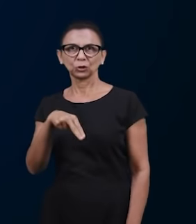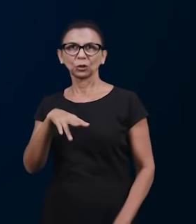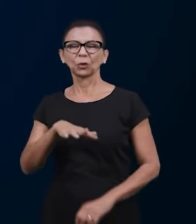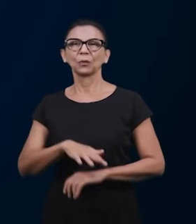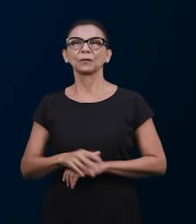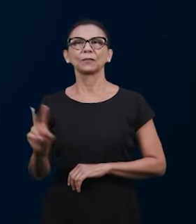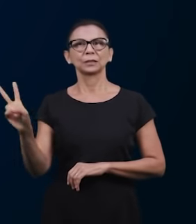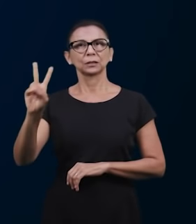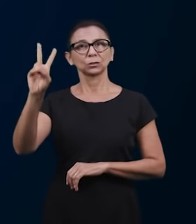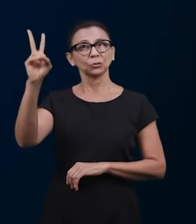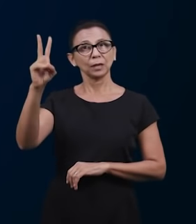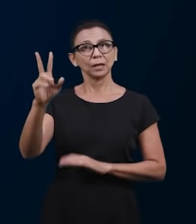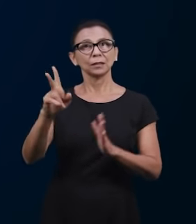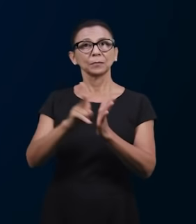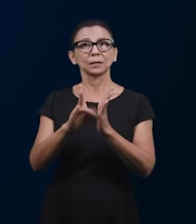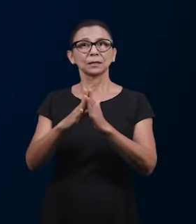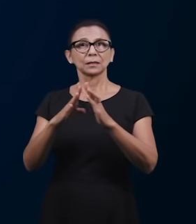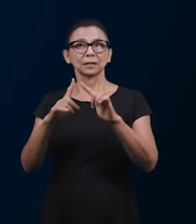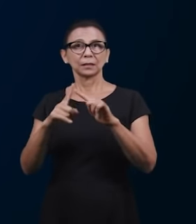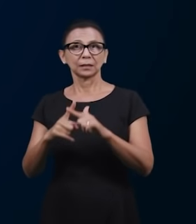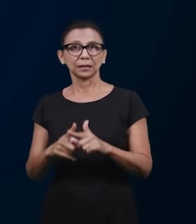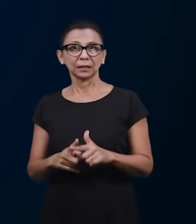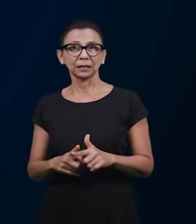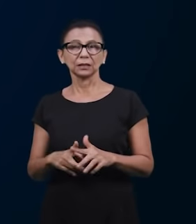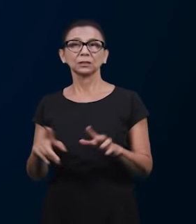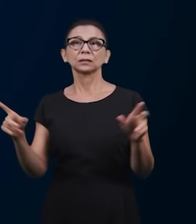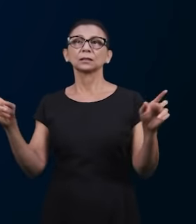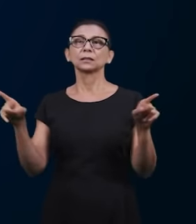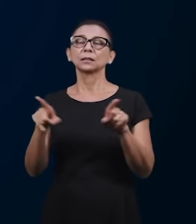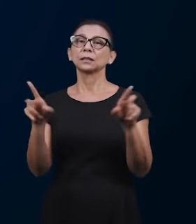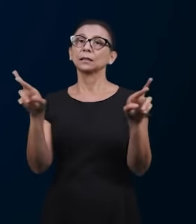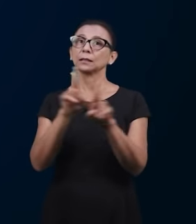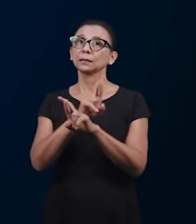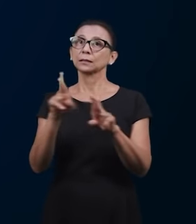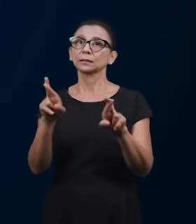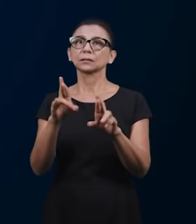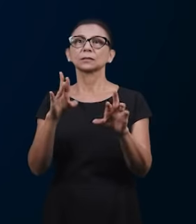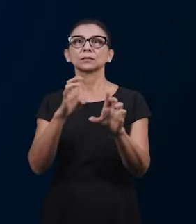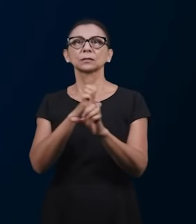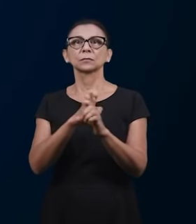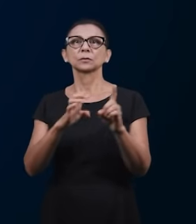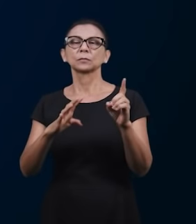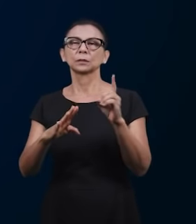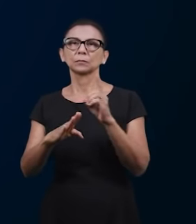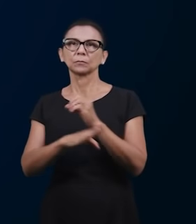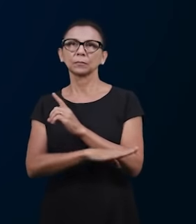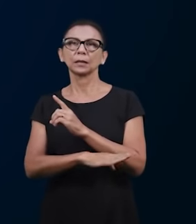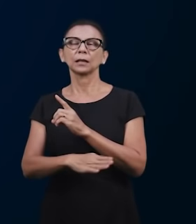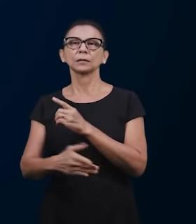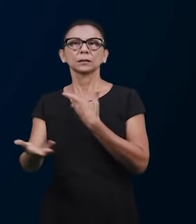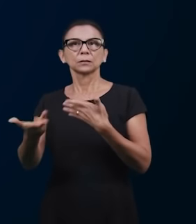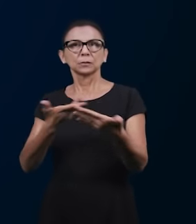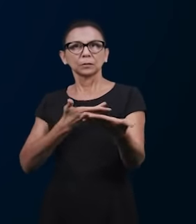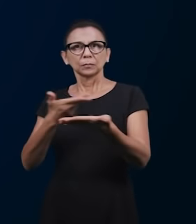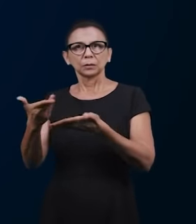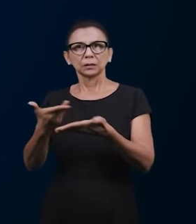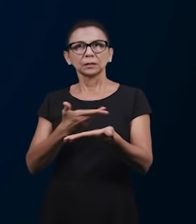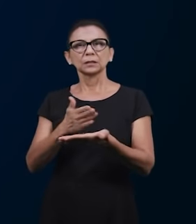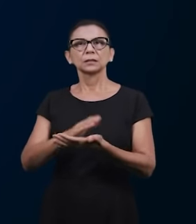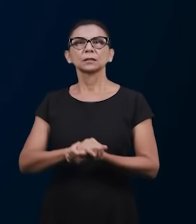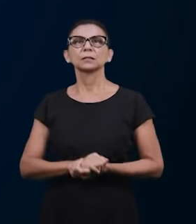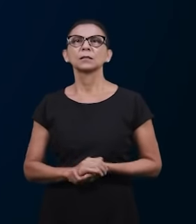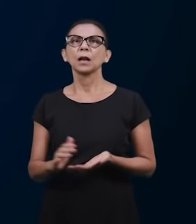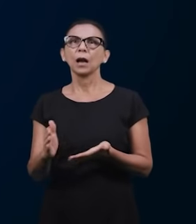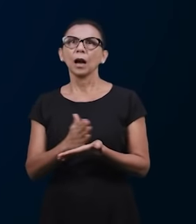ICM, Venezuela, e enquanto à Escola Bíblica Dominical e as